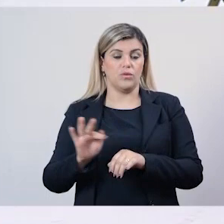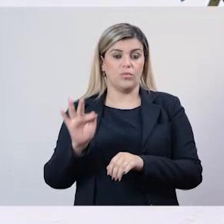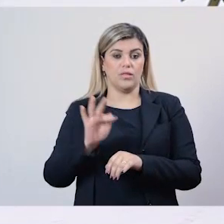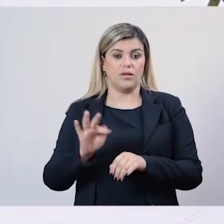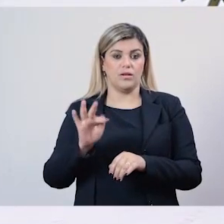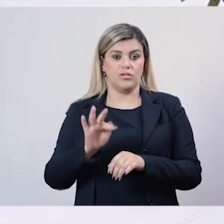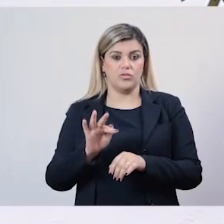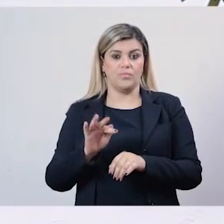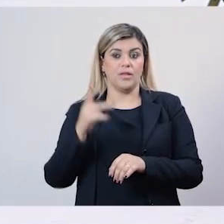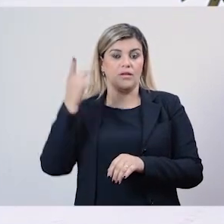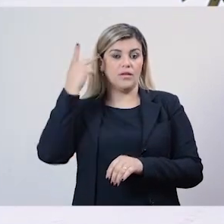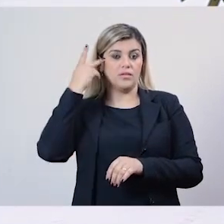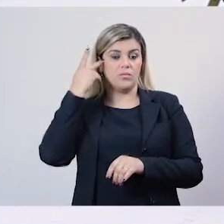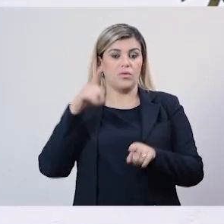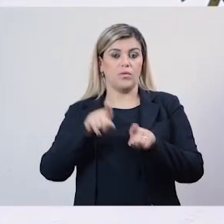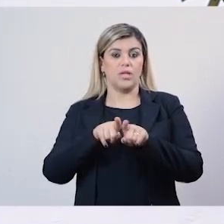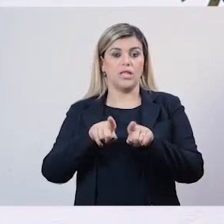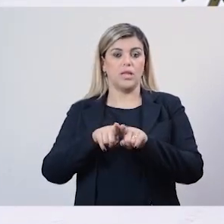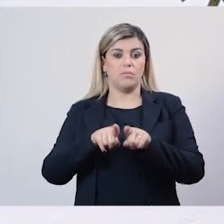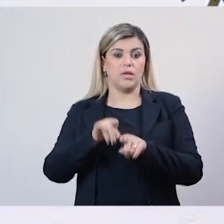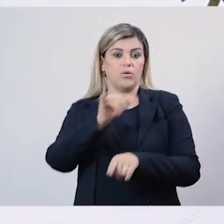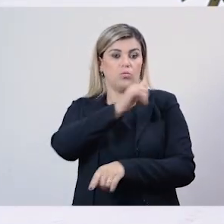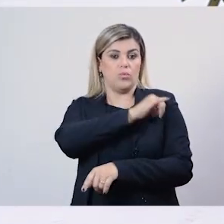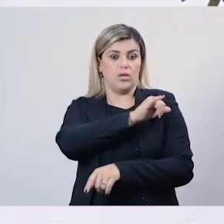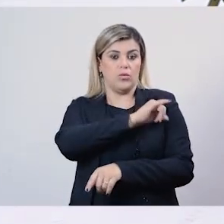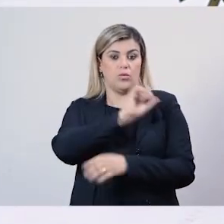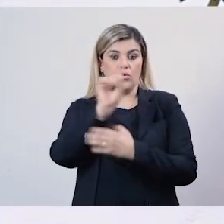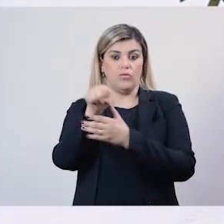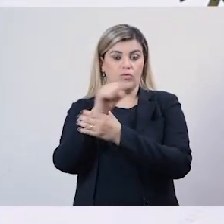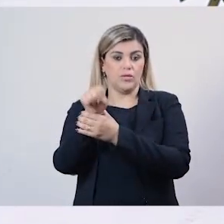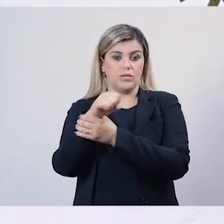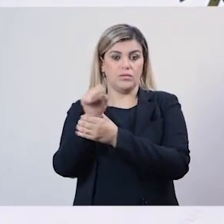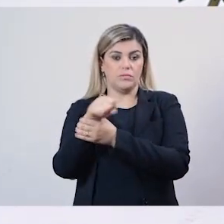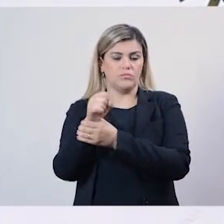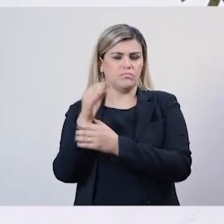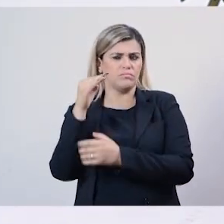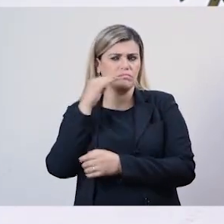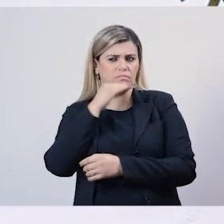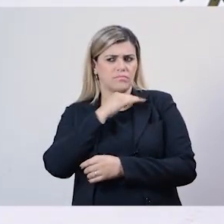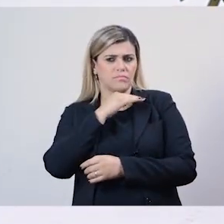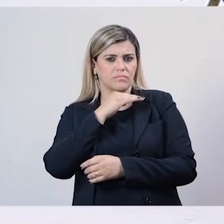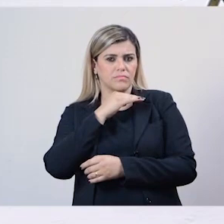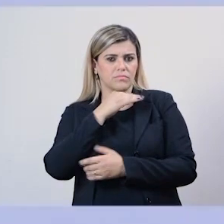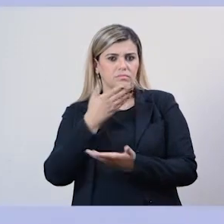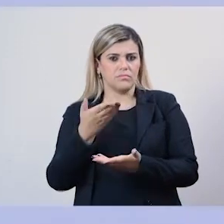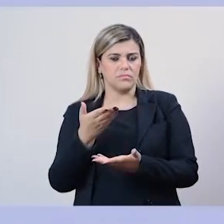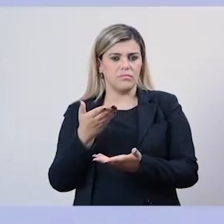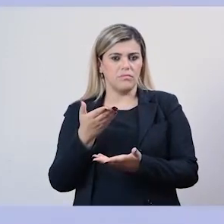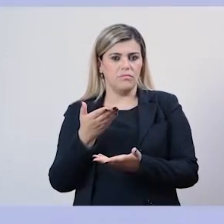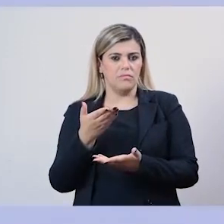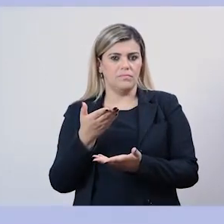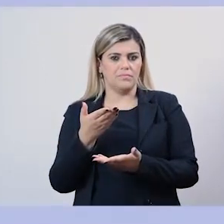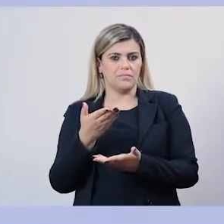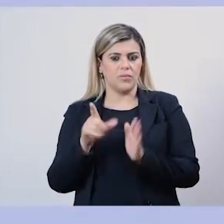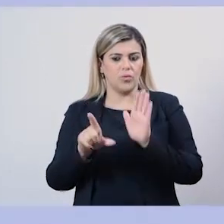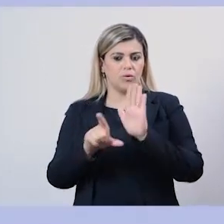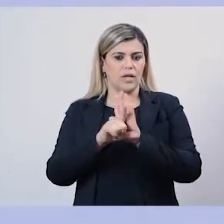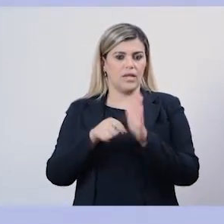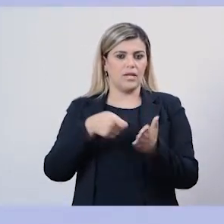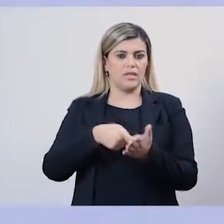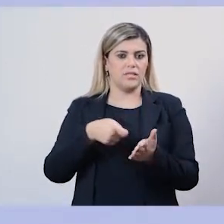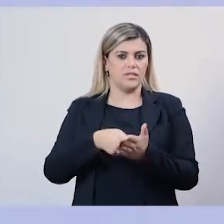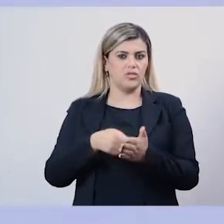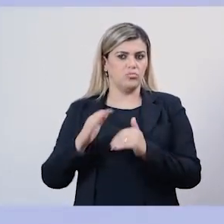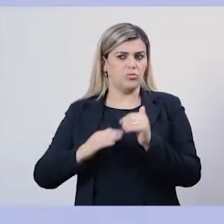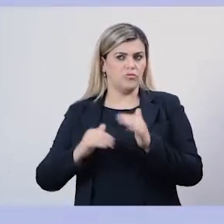Esse mesmo movimento surgiu em São Paulo e no Rio, onde os fisioterapeutas começavam a perceber que, para o que a